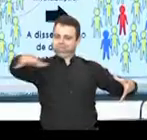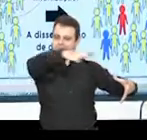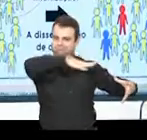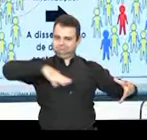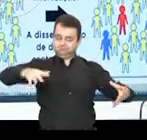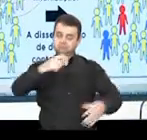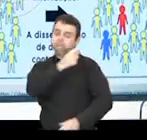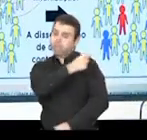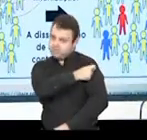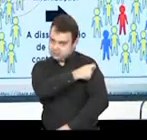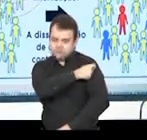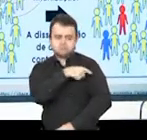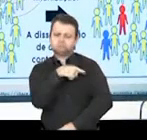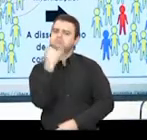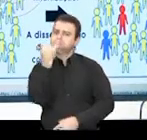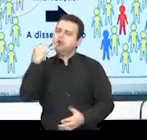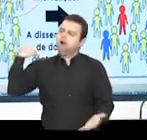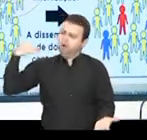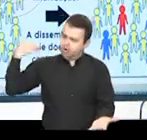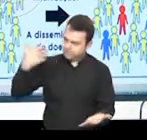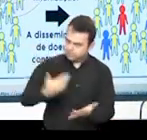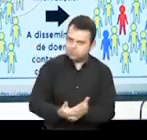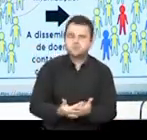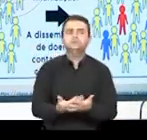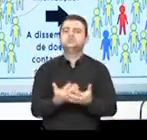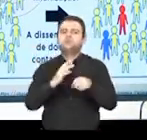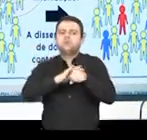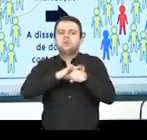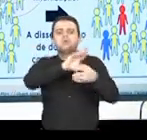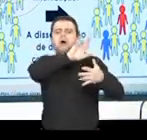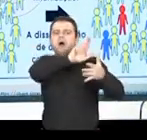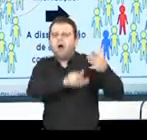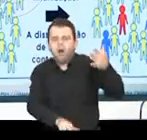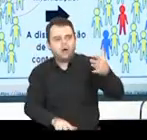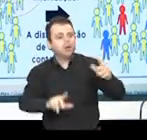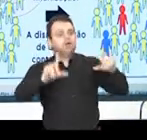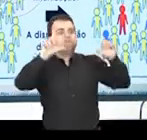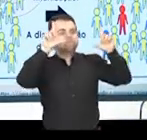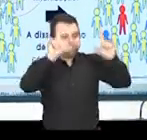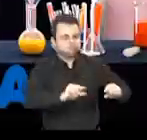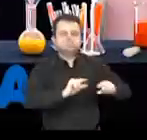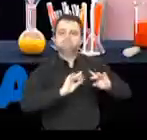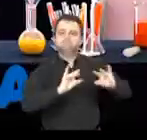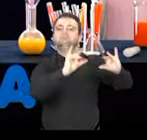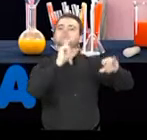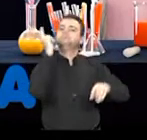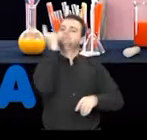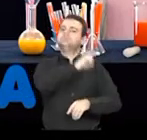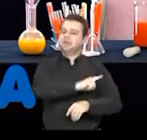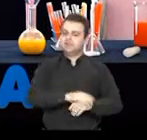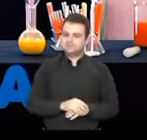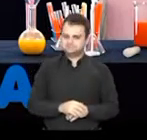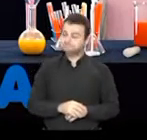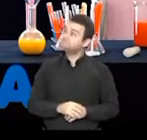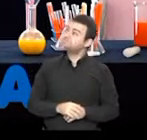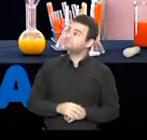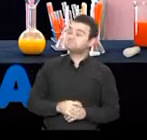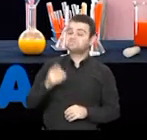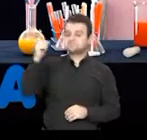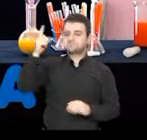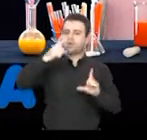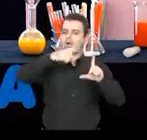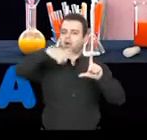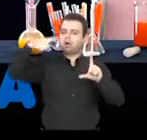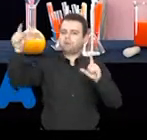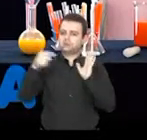hoje, exatamente porque, por meio disso, muitas doenças foram erradicadas. Agora eu trago para vocês esse